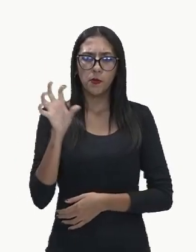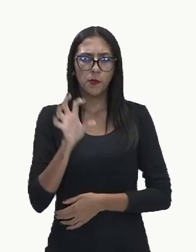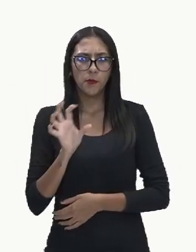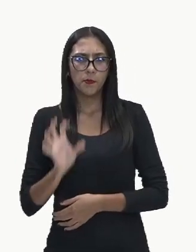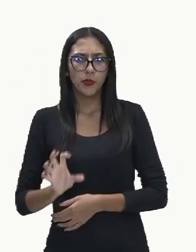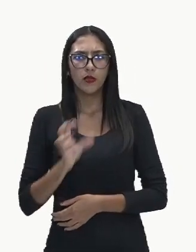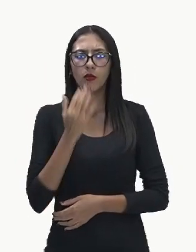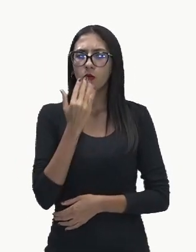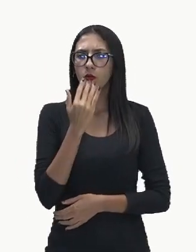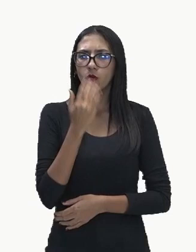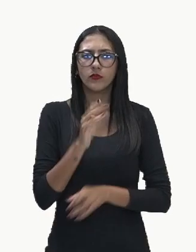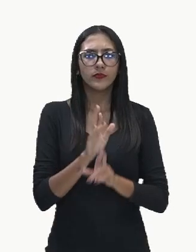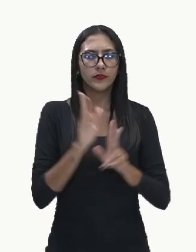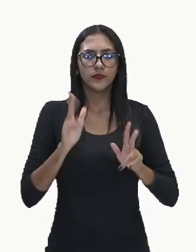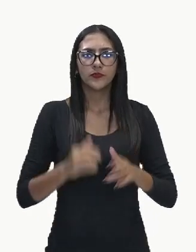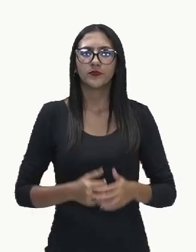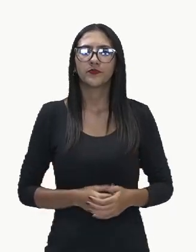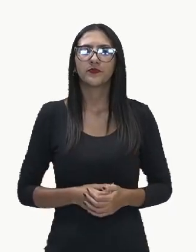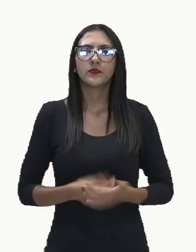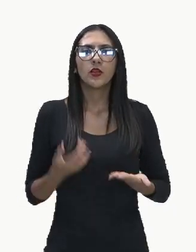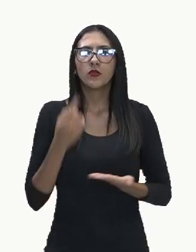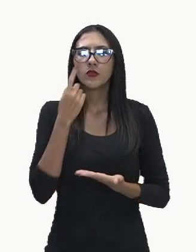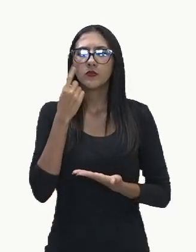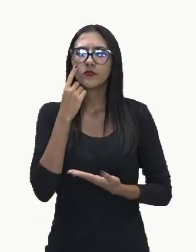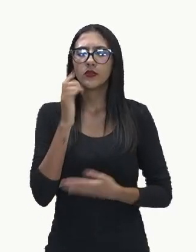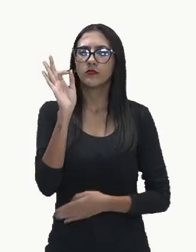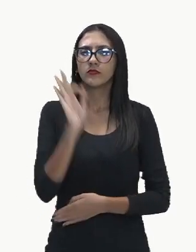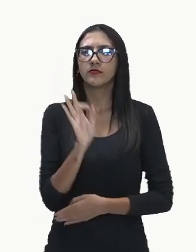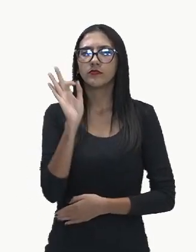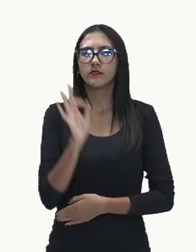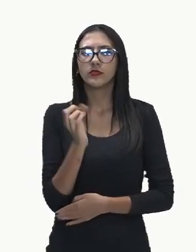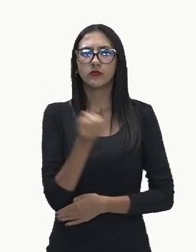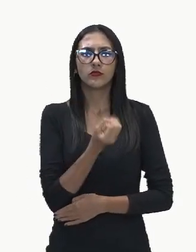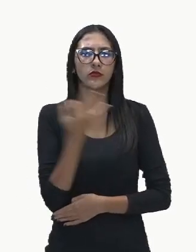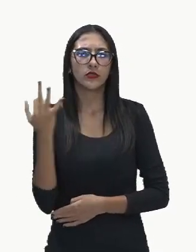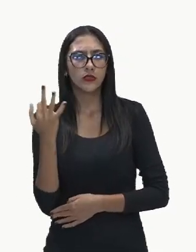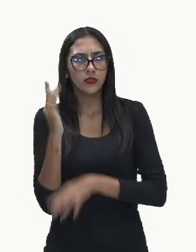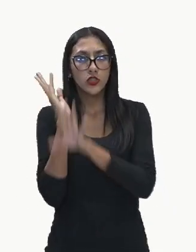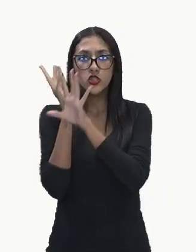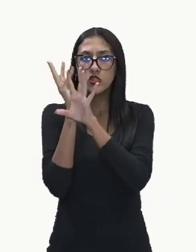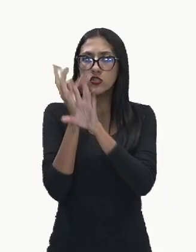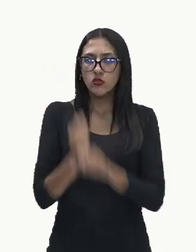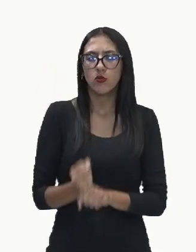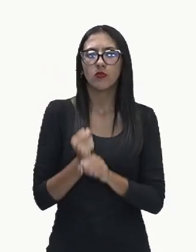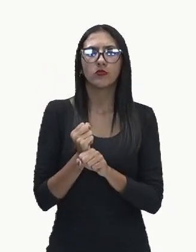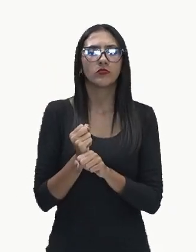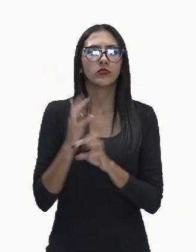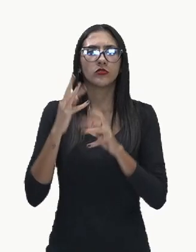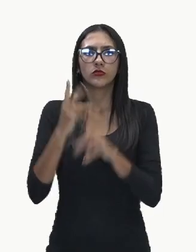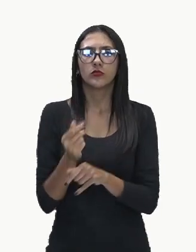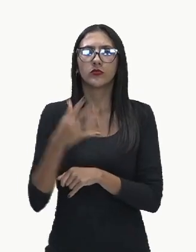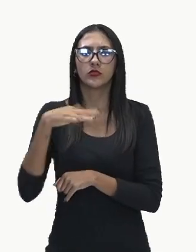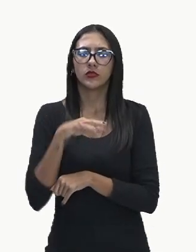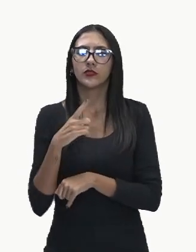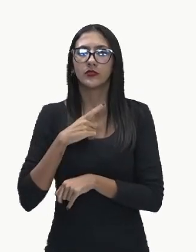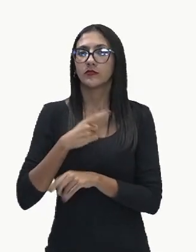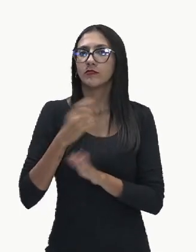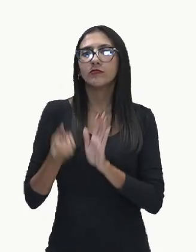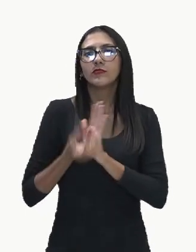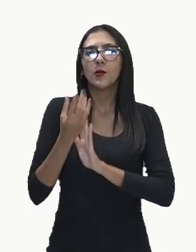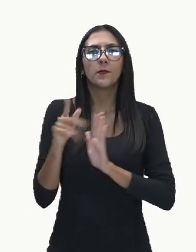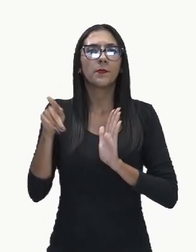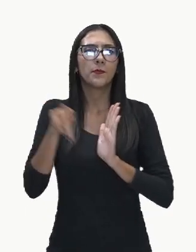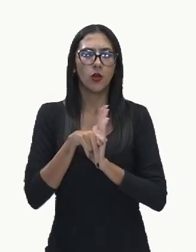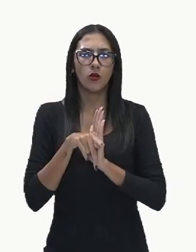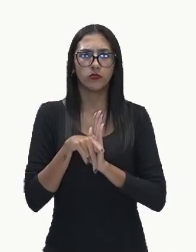quanto do percentual, que percentual do total do resíduo sólido urbano foi gerado por cada